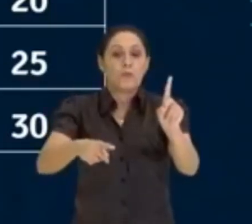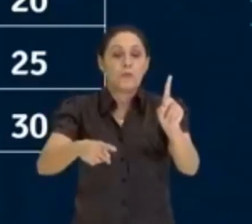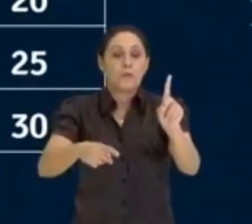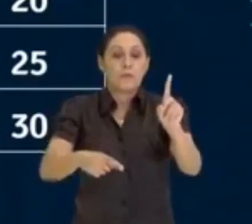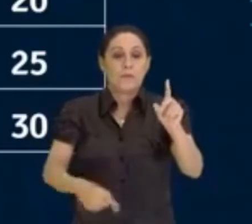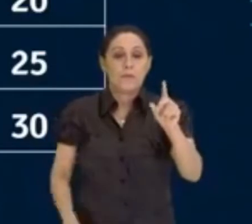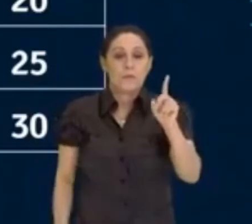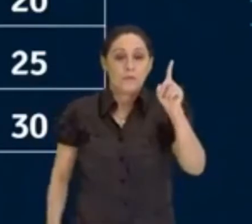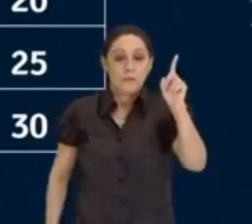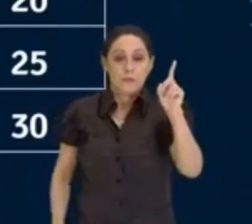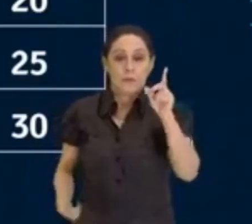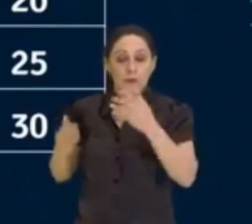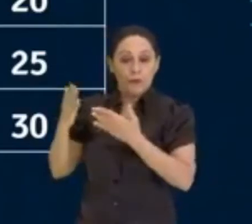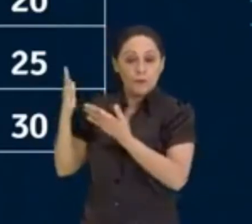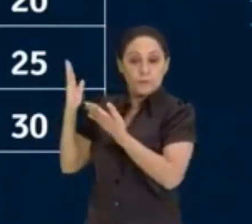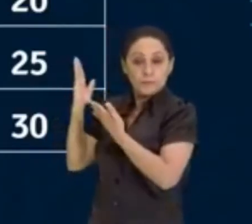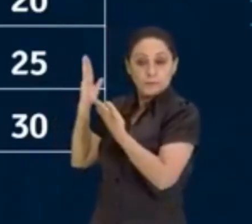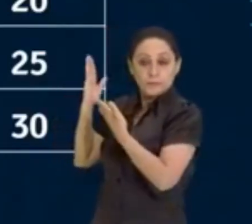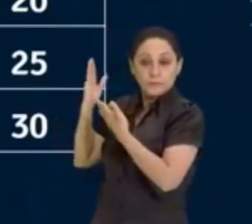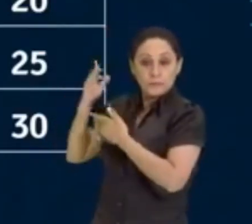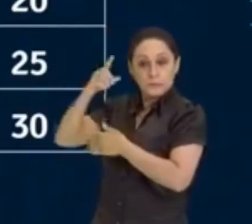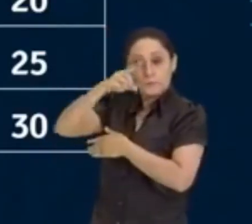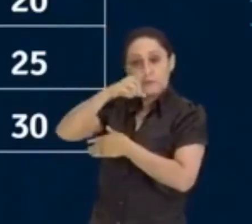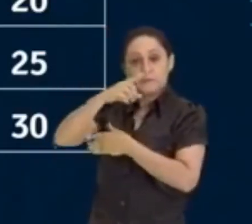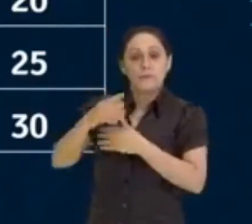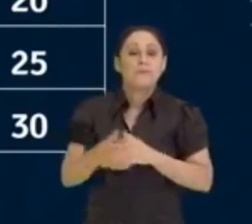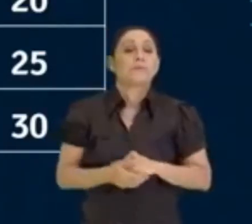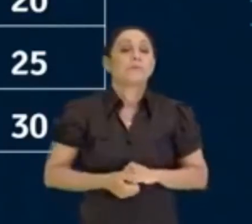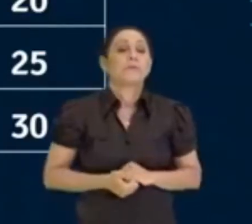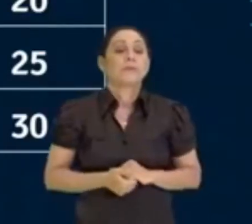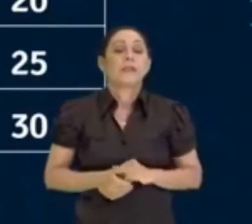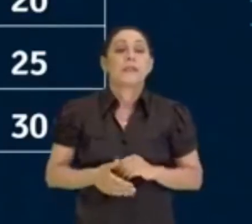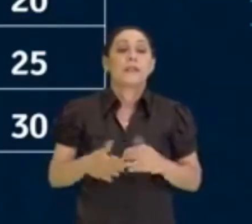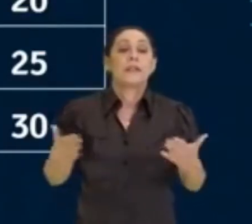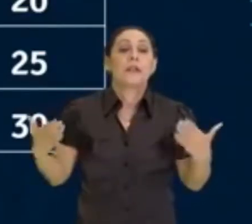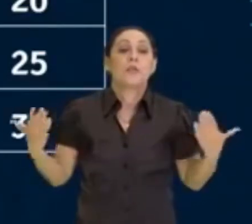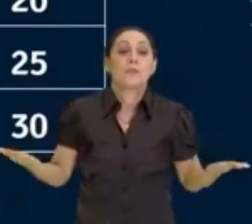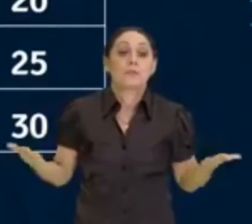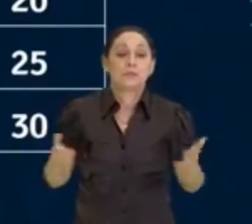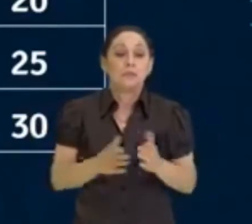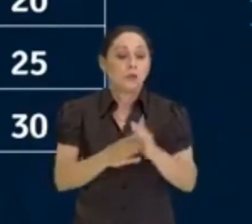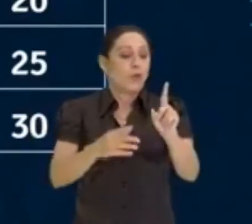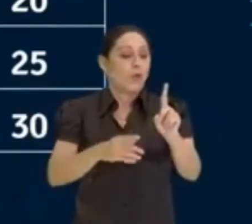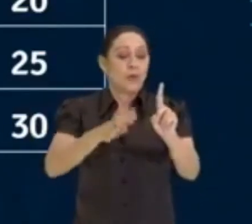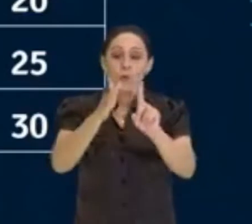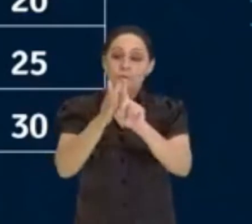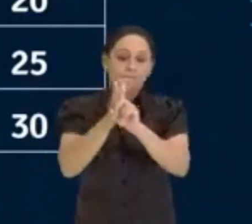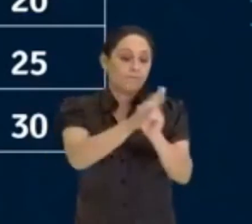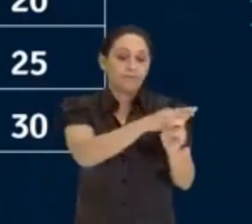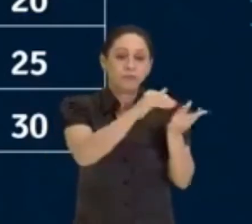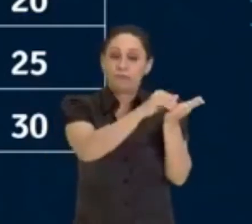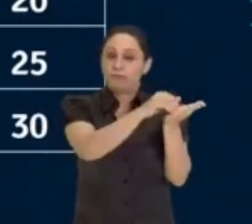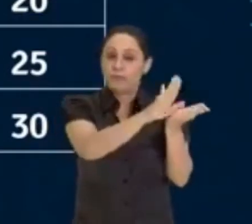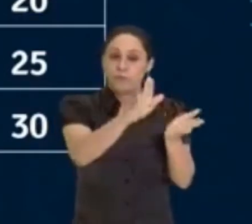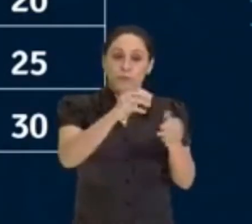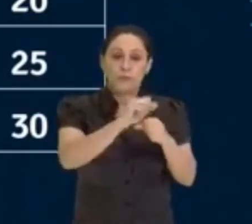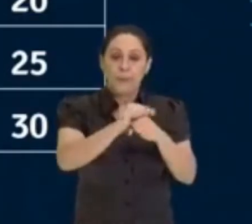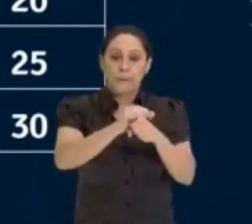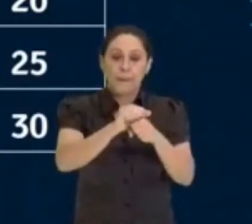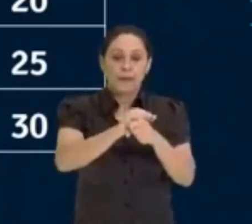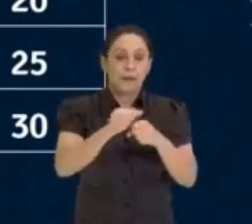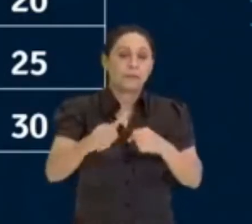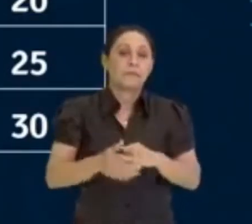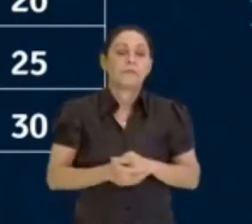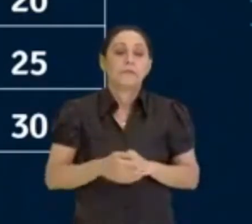vai estar no crivo, já foi cortado aí, certo? Então, o 1 não está, vou até apagar aqui. E a